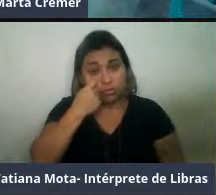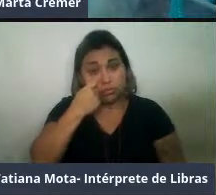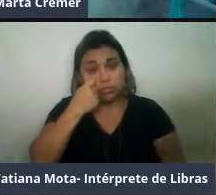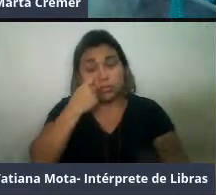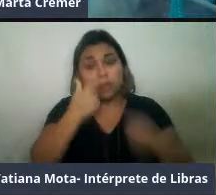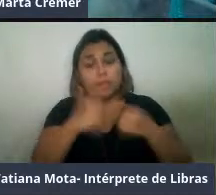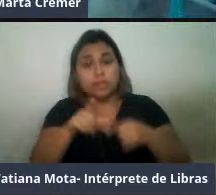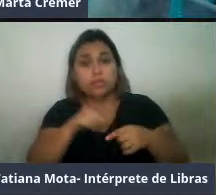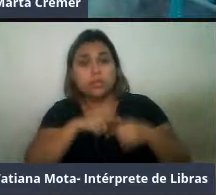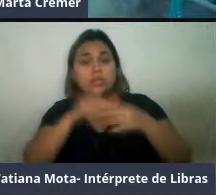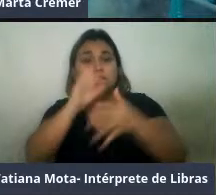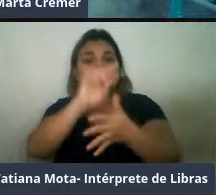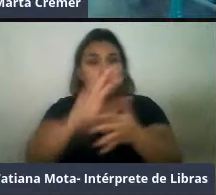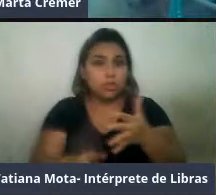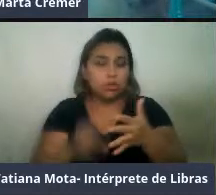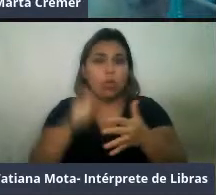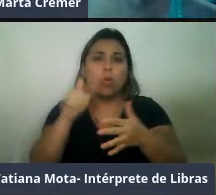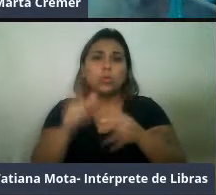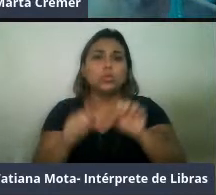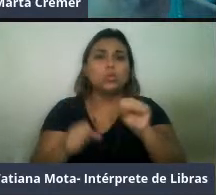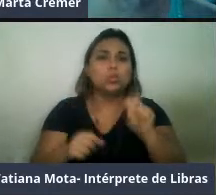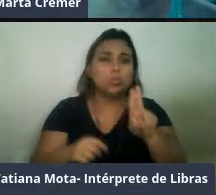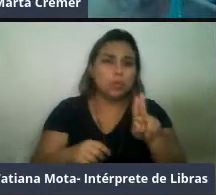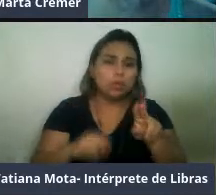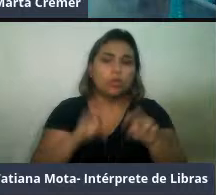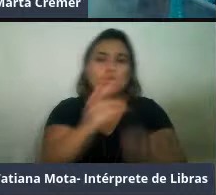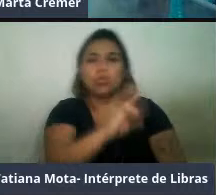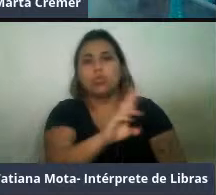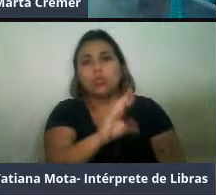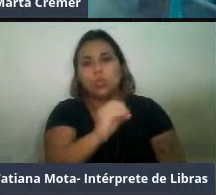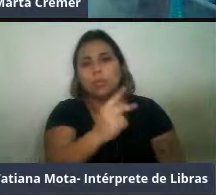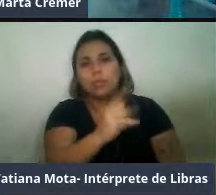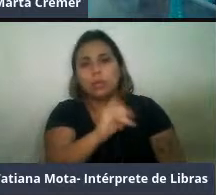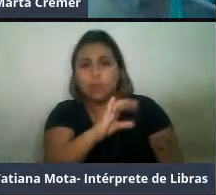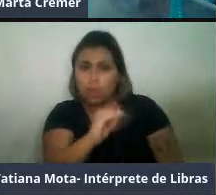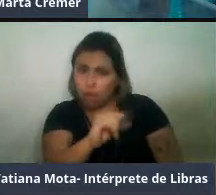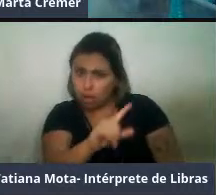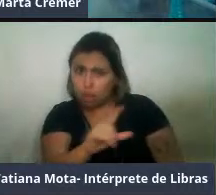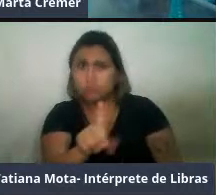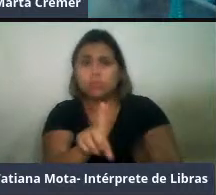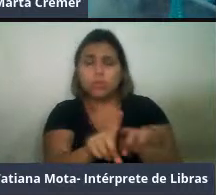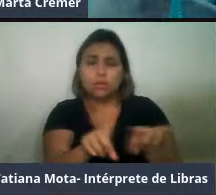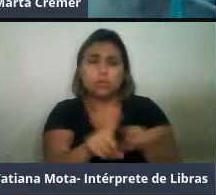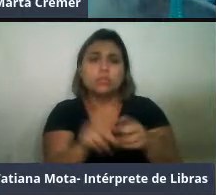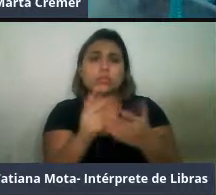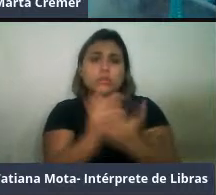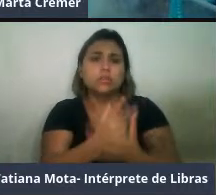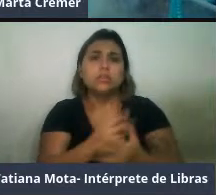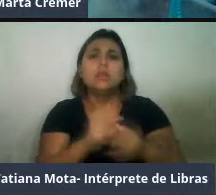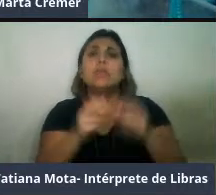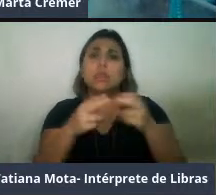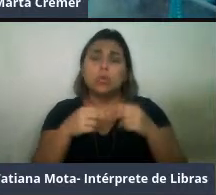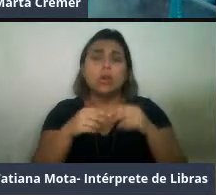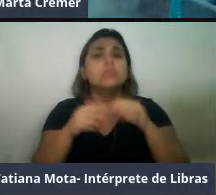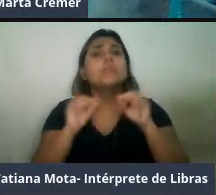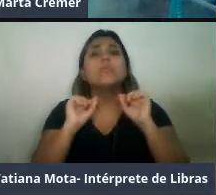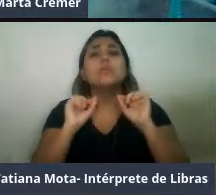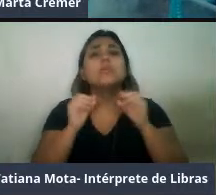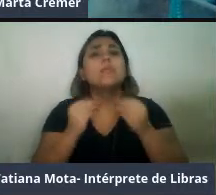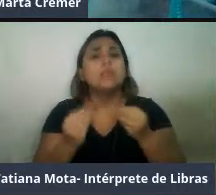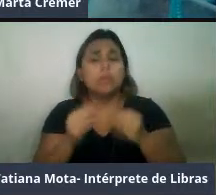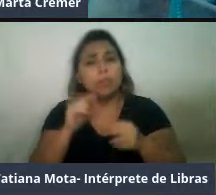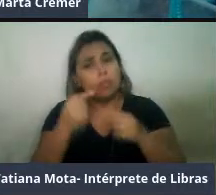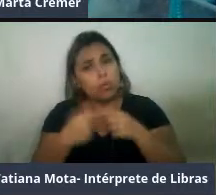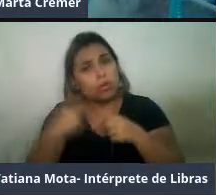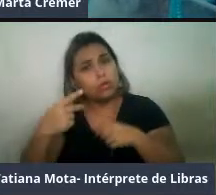então, tropicais e subtropicais, e isso se deve, em grande parte, à sua alimentação. Então, elas estão